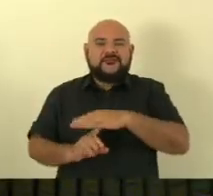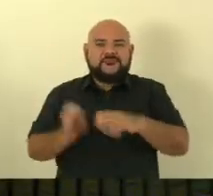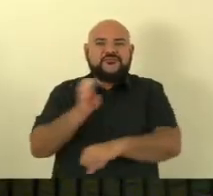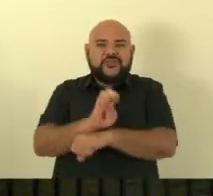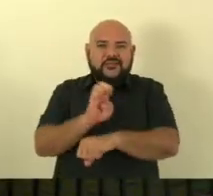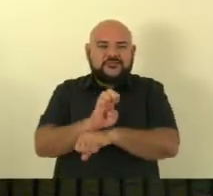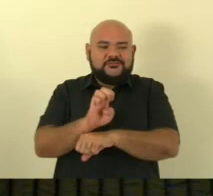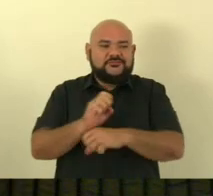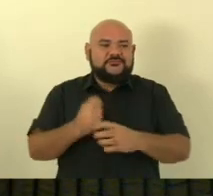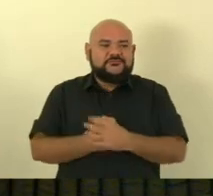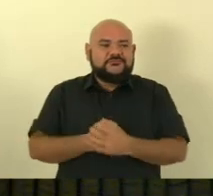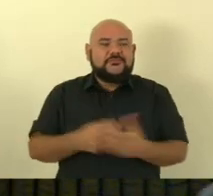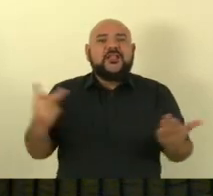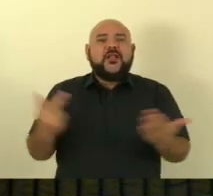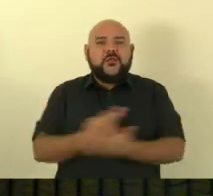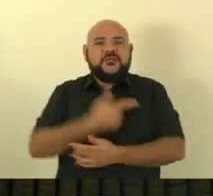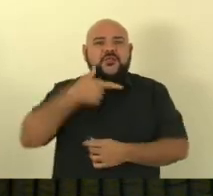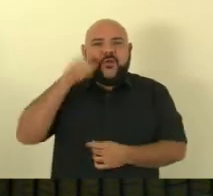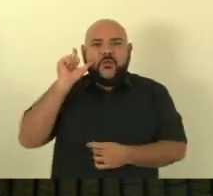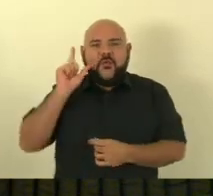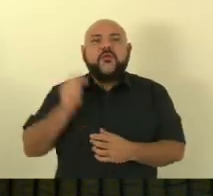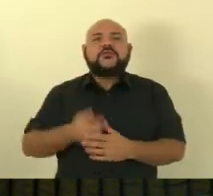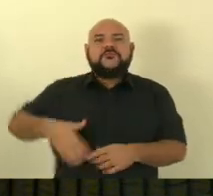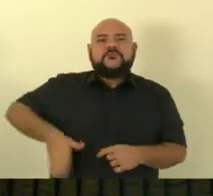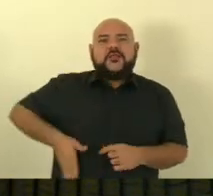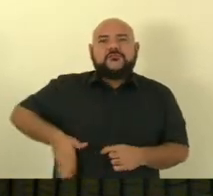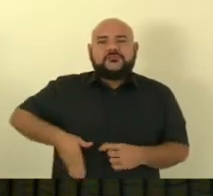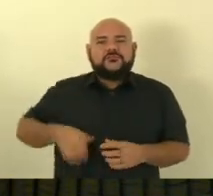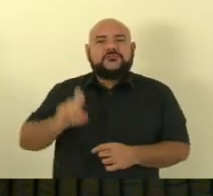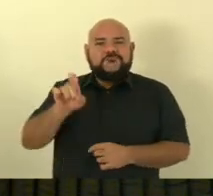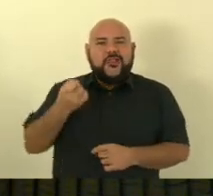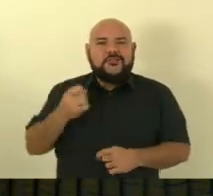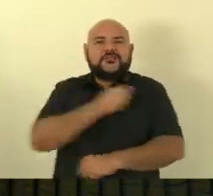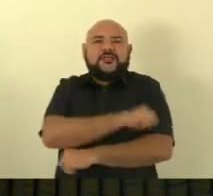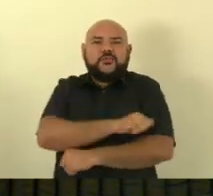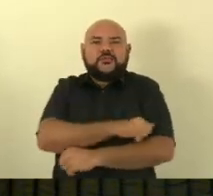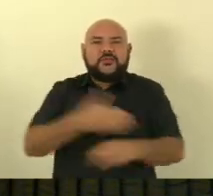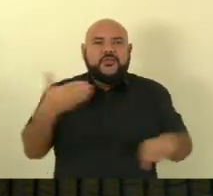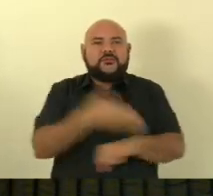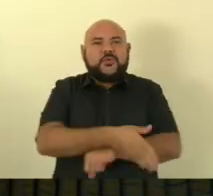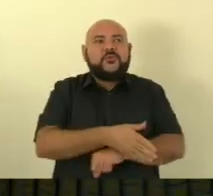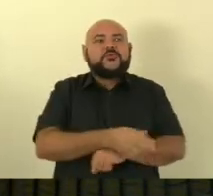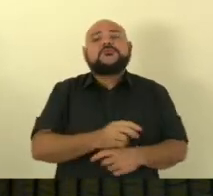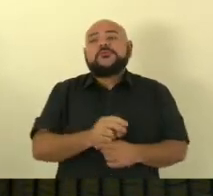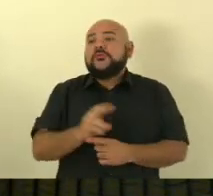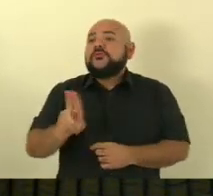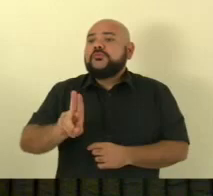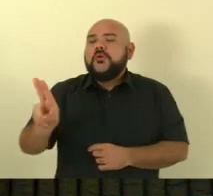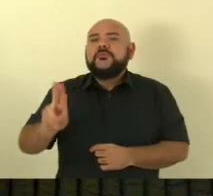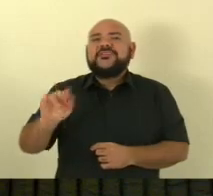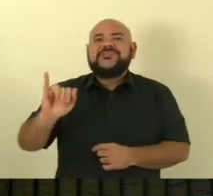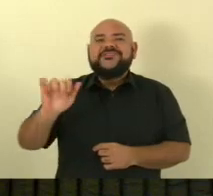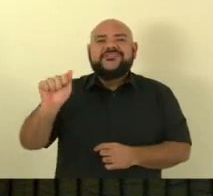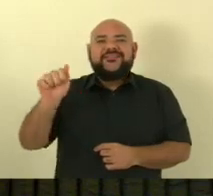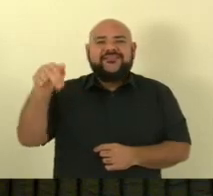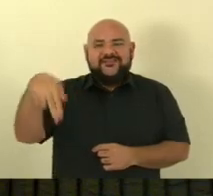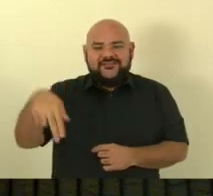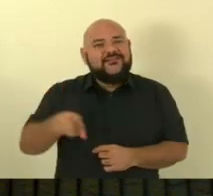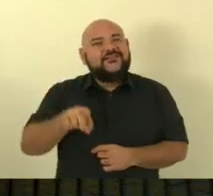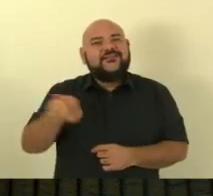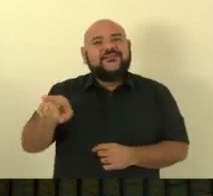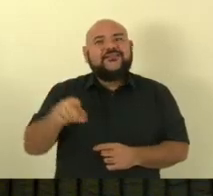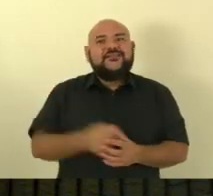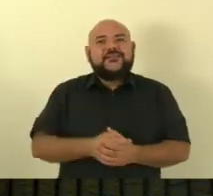pelo ataque à escola. O menor, Luan Augusto da Silva, de 16 anos, infelizmente, foi